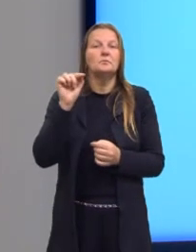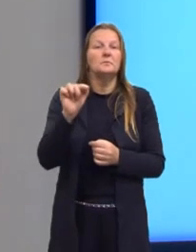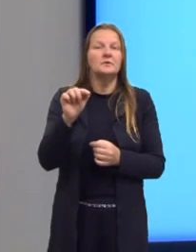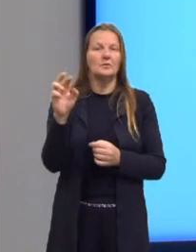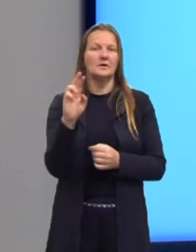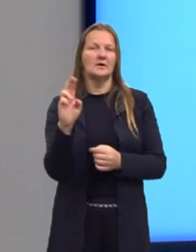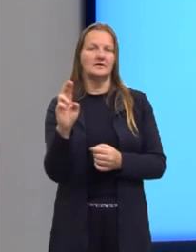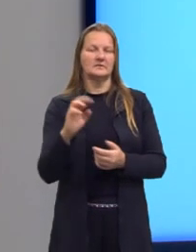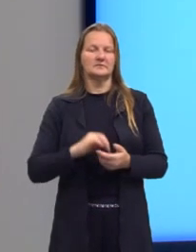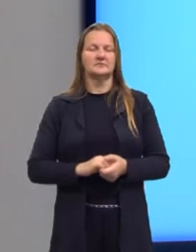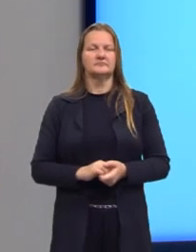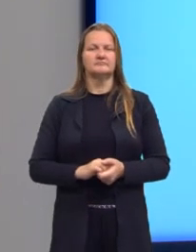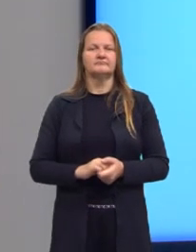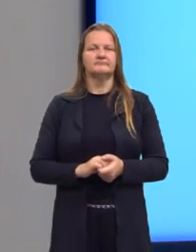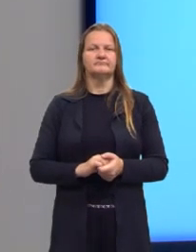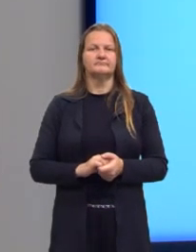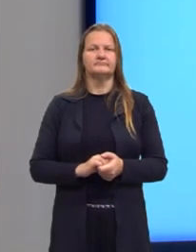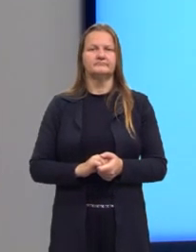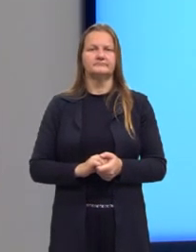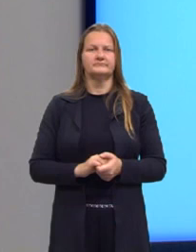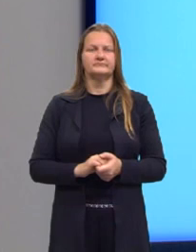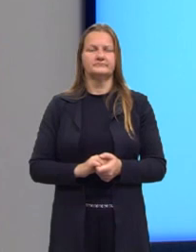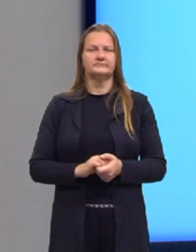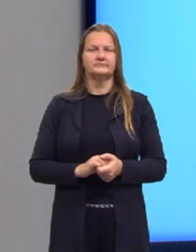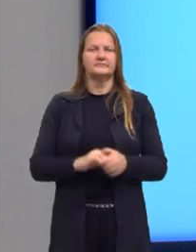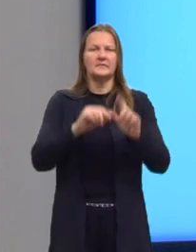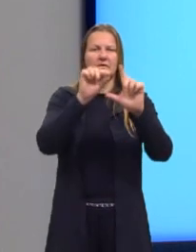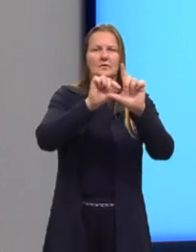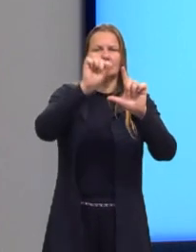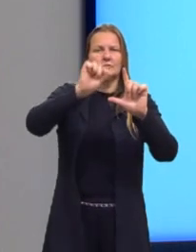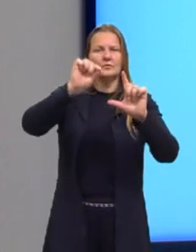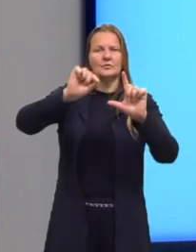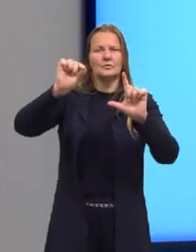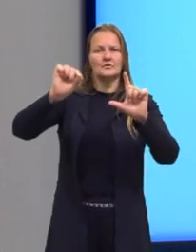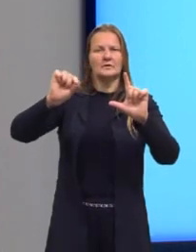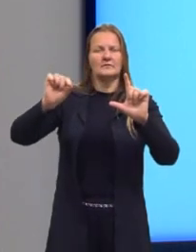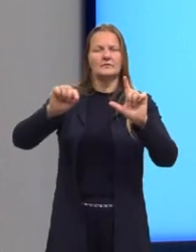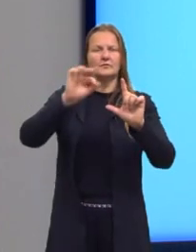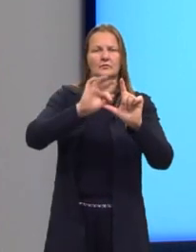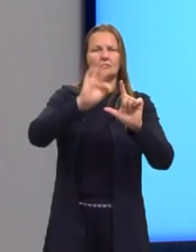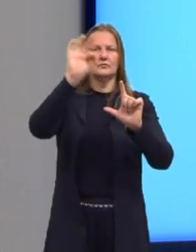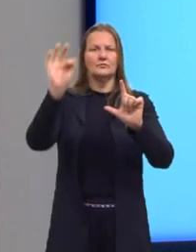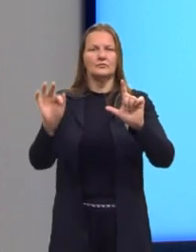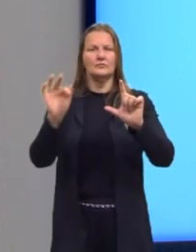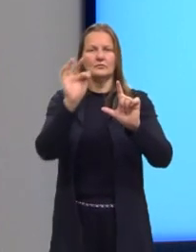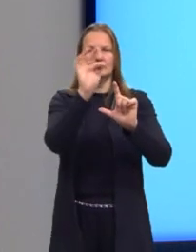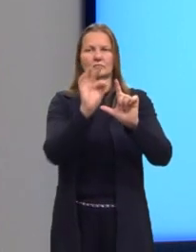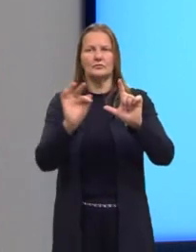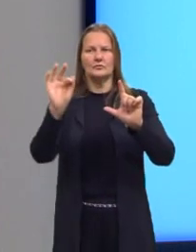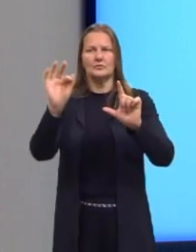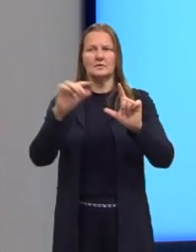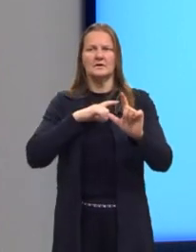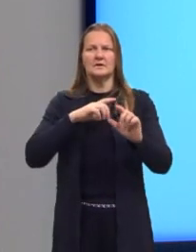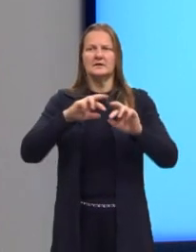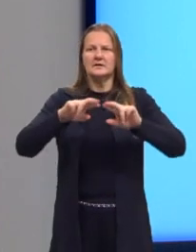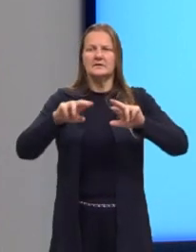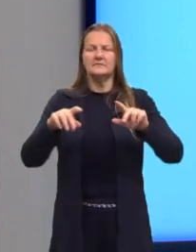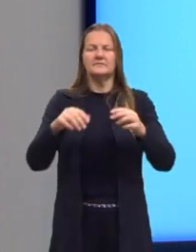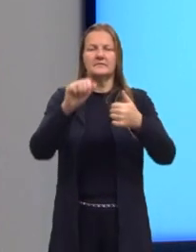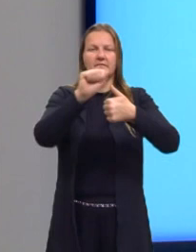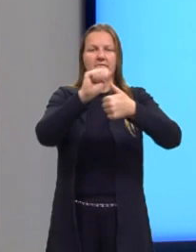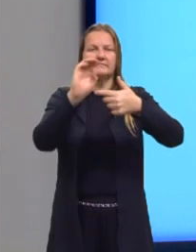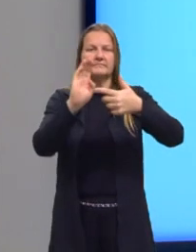A expressão da função, cujo gráfico é o da parábola descrita, é. Nós temos cinco